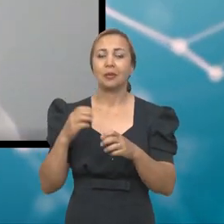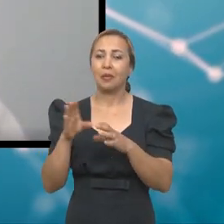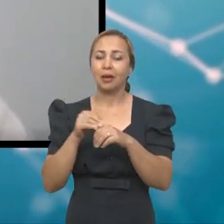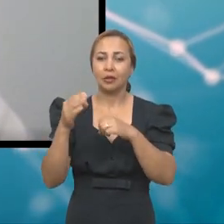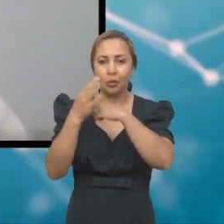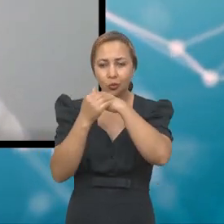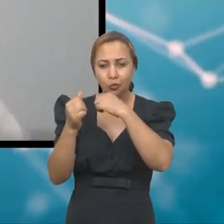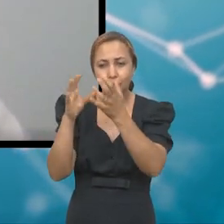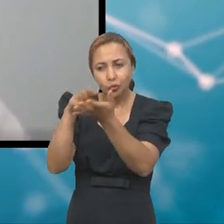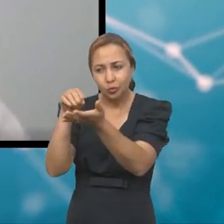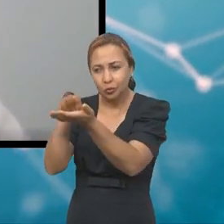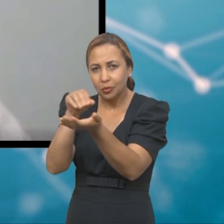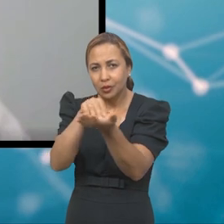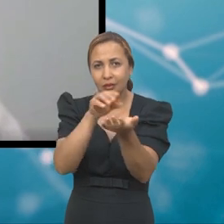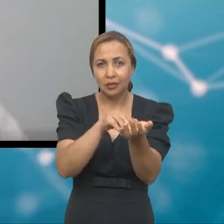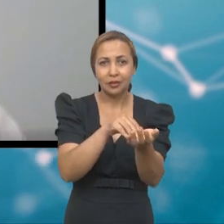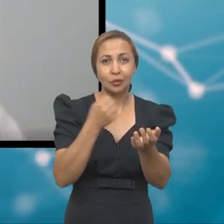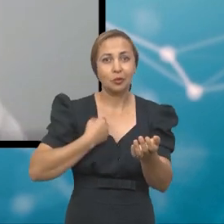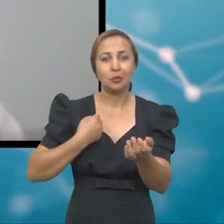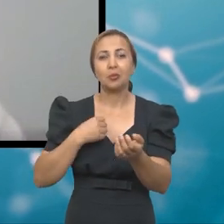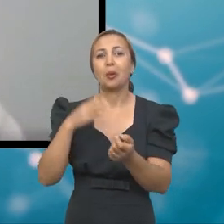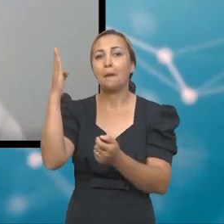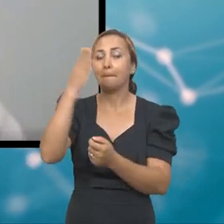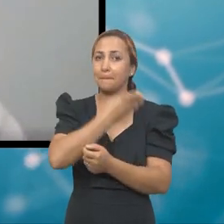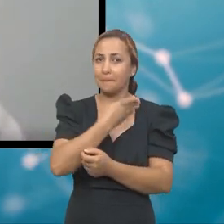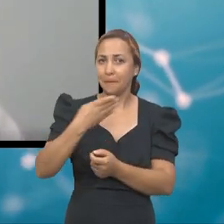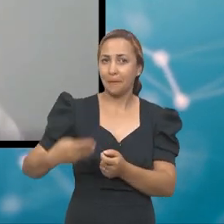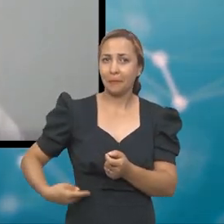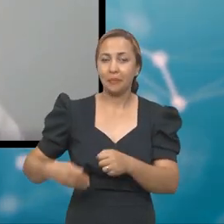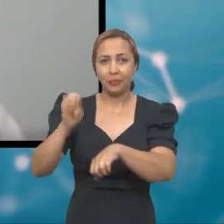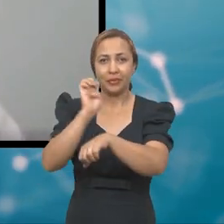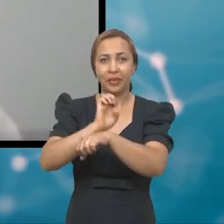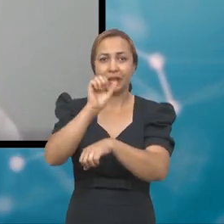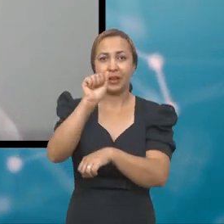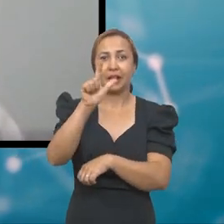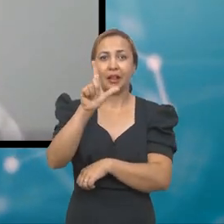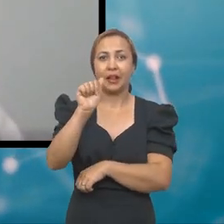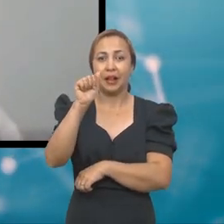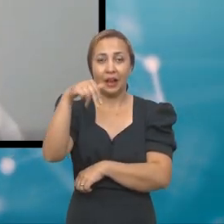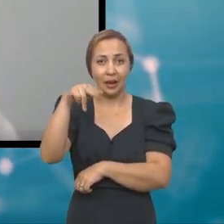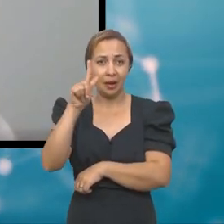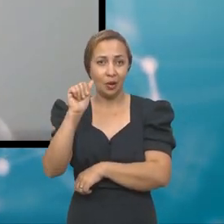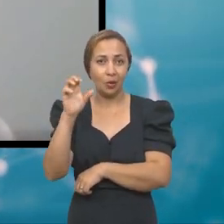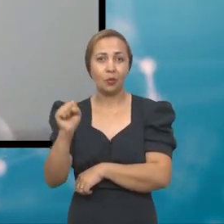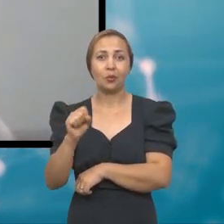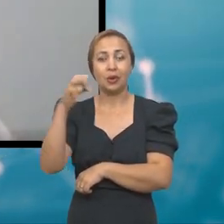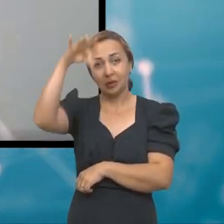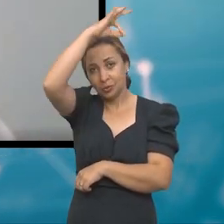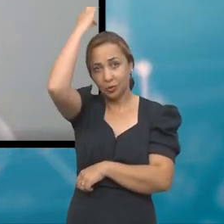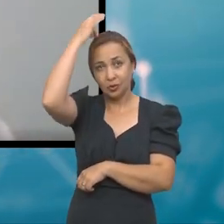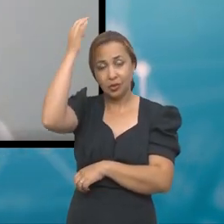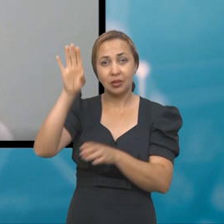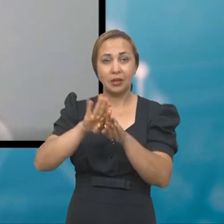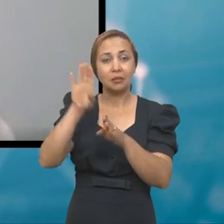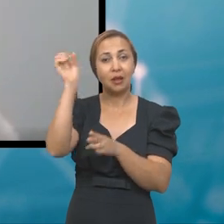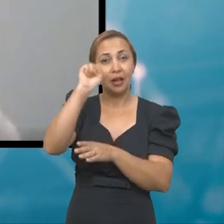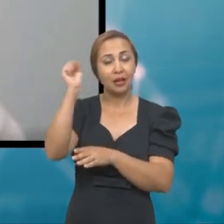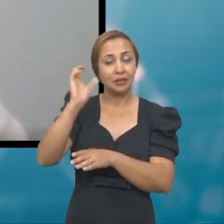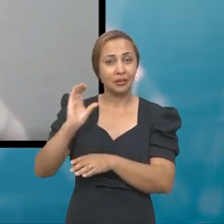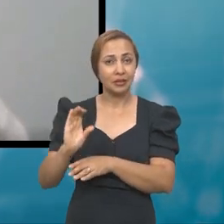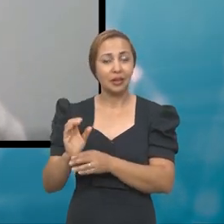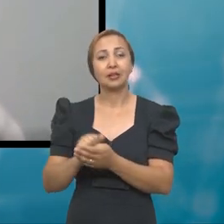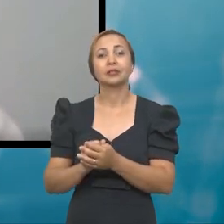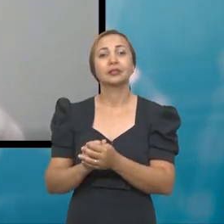usando dados públicos do estado de Alagoas, Espírito Santo e Santa Catarina. Eram dados públicos